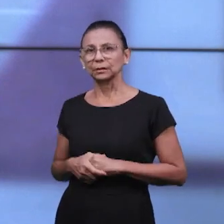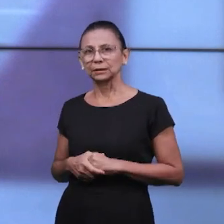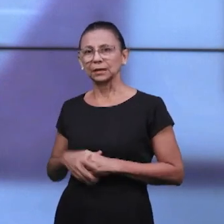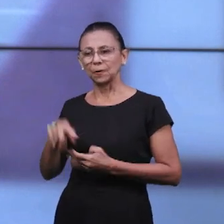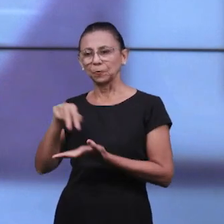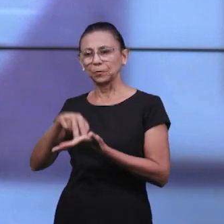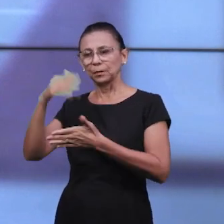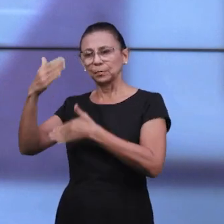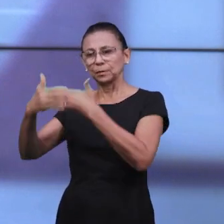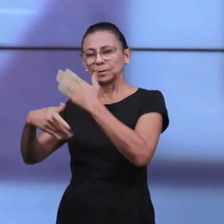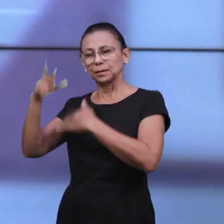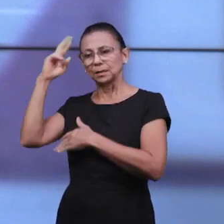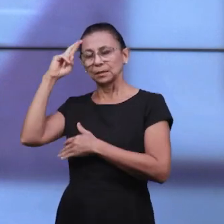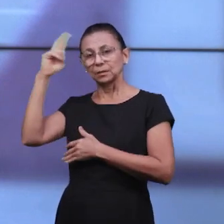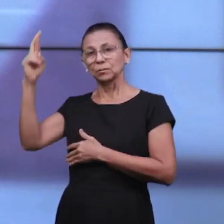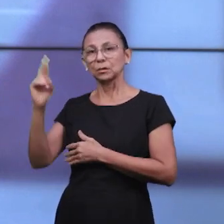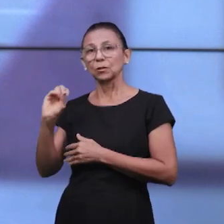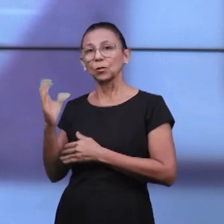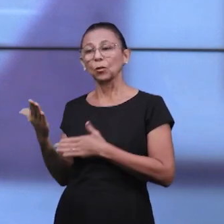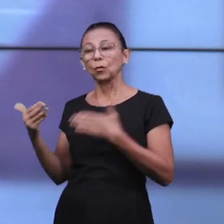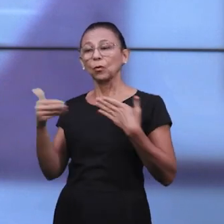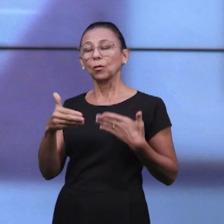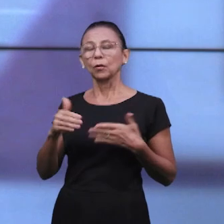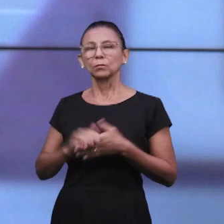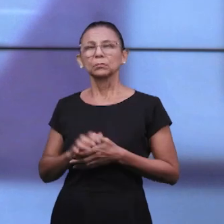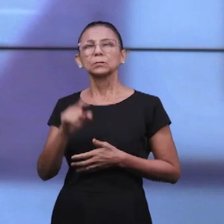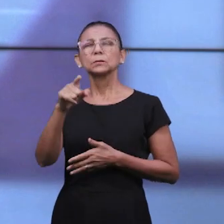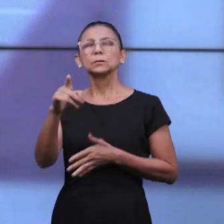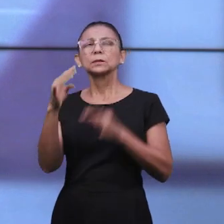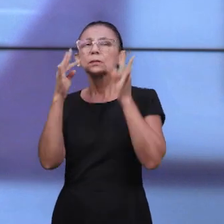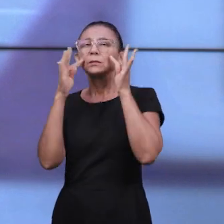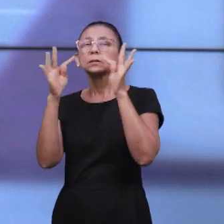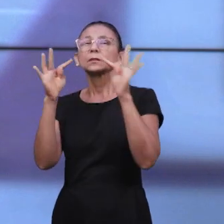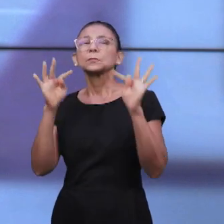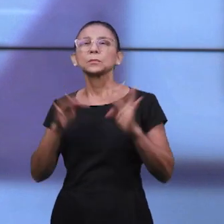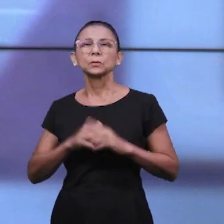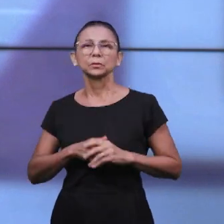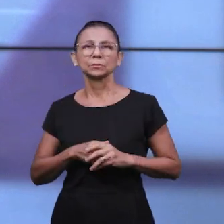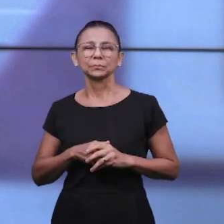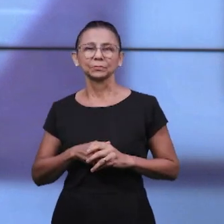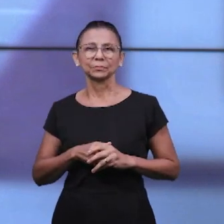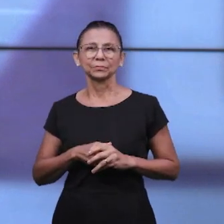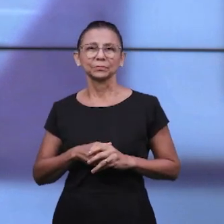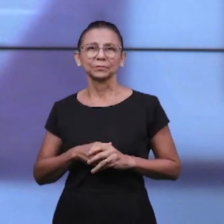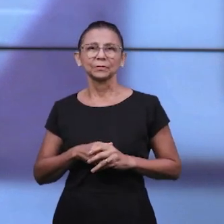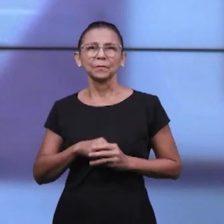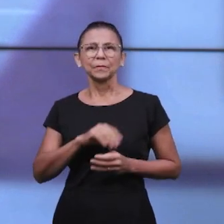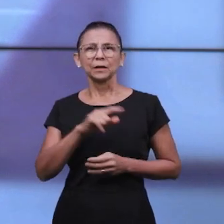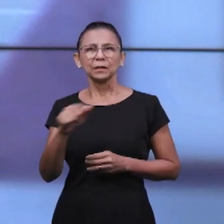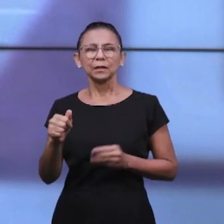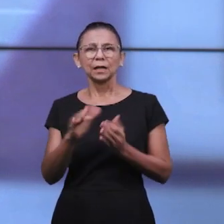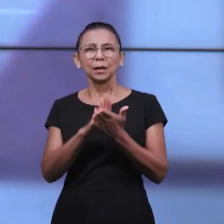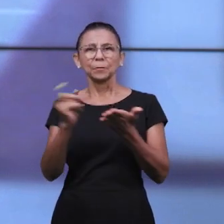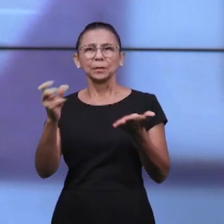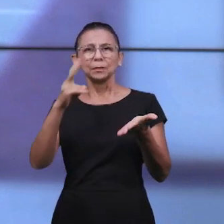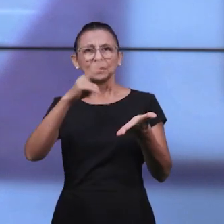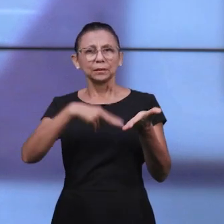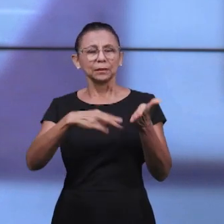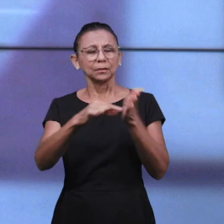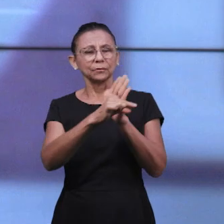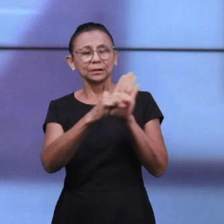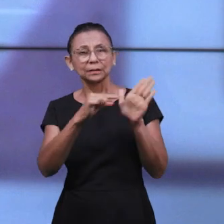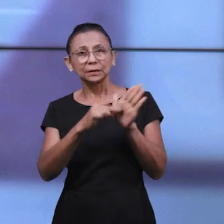Fini e Finéas. Qual alimento você está escolhendo para você e sua família? Leia a palavra, um